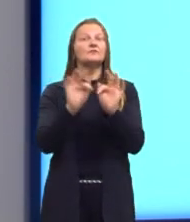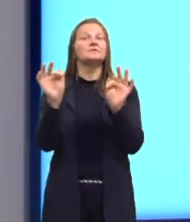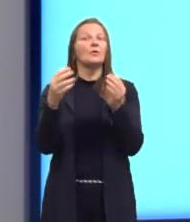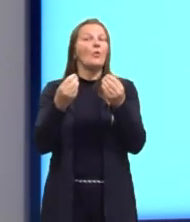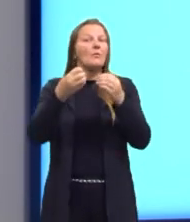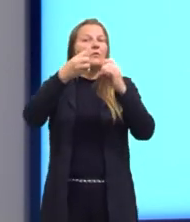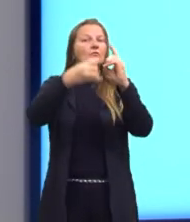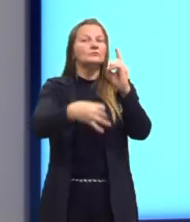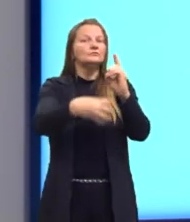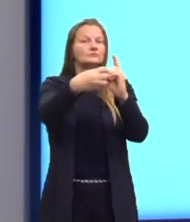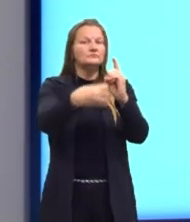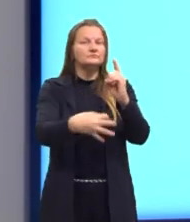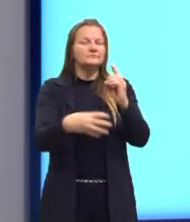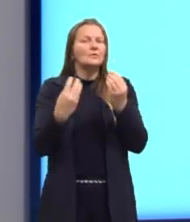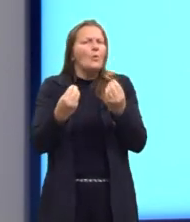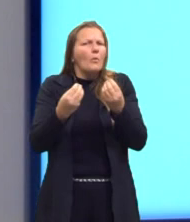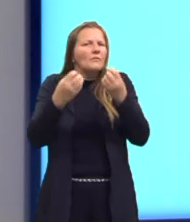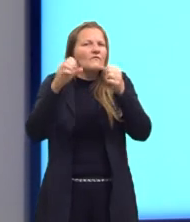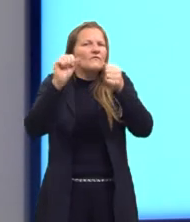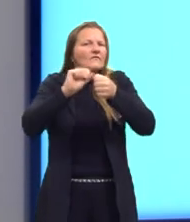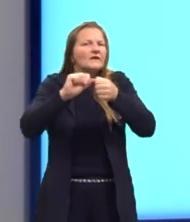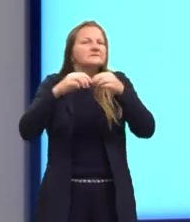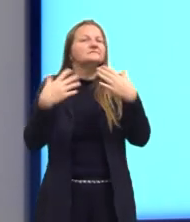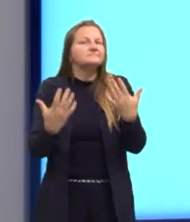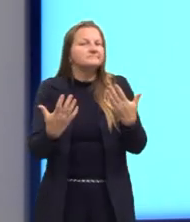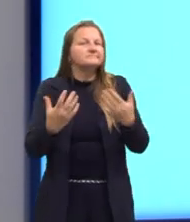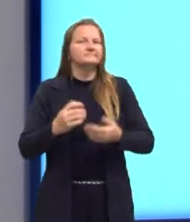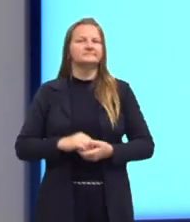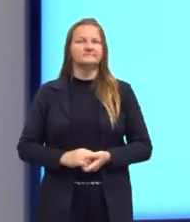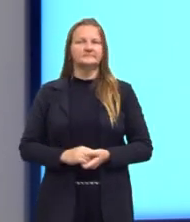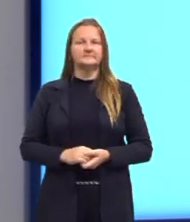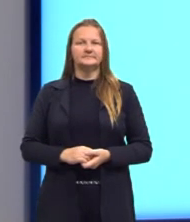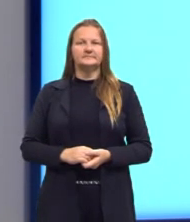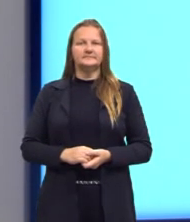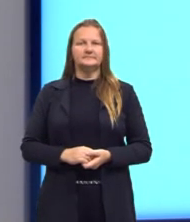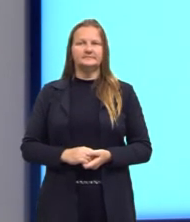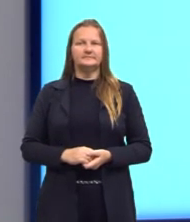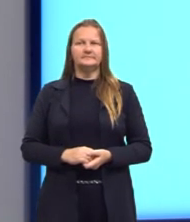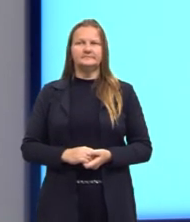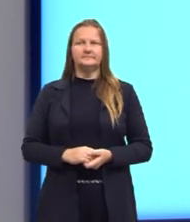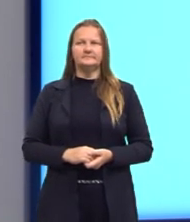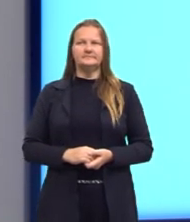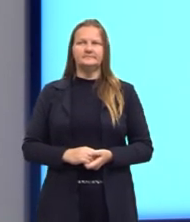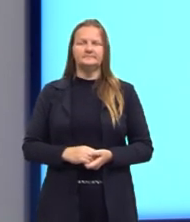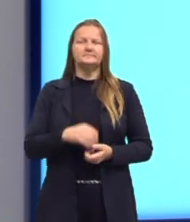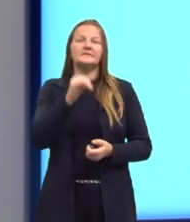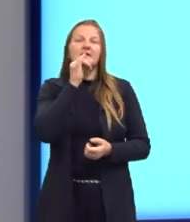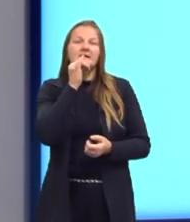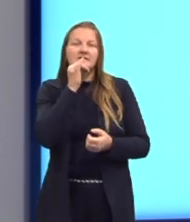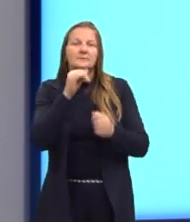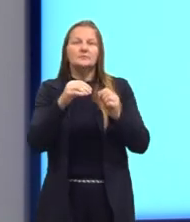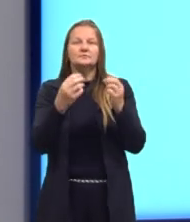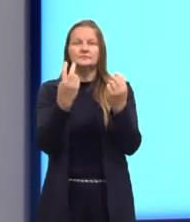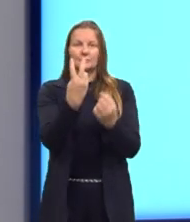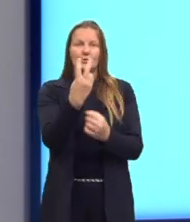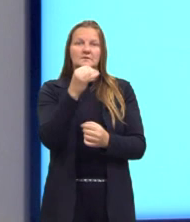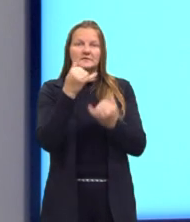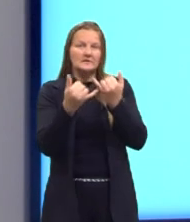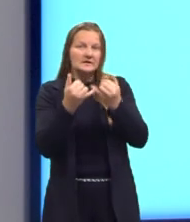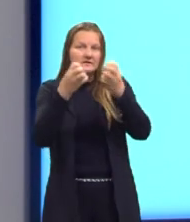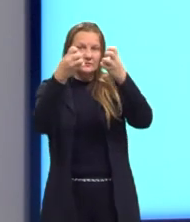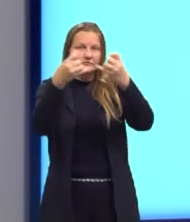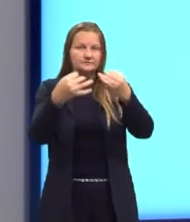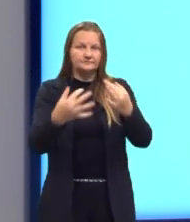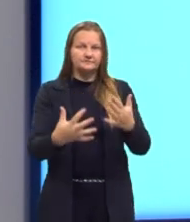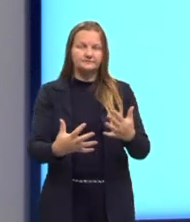pode definir, né? Quando ela não é classificada como função? Aqui eu trouxe dois exemplos, tá?